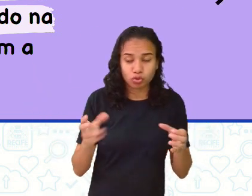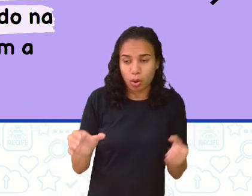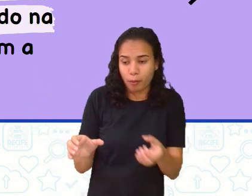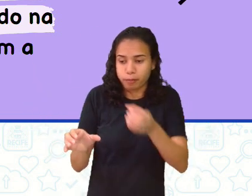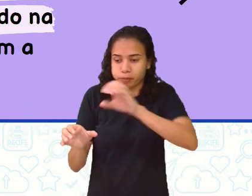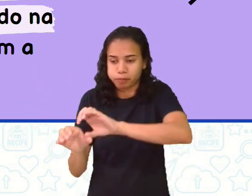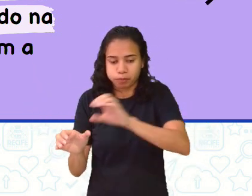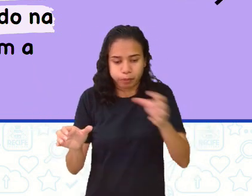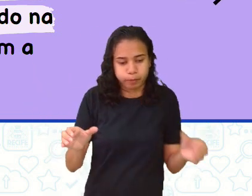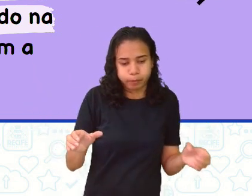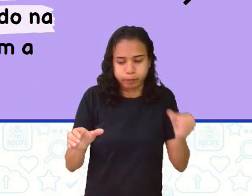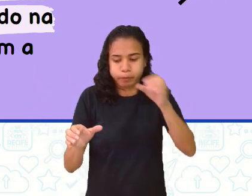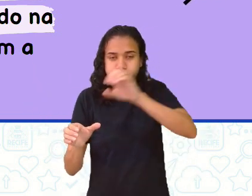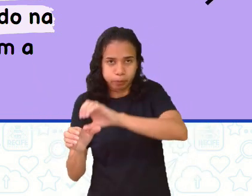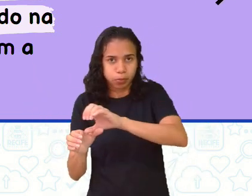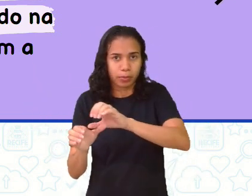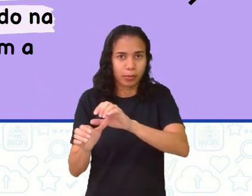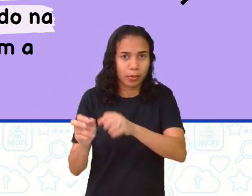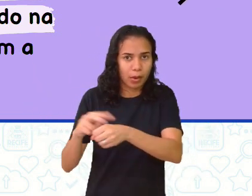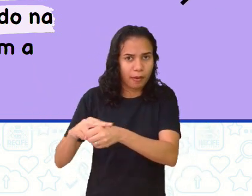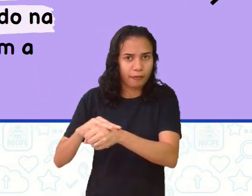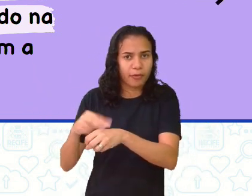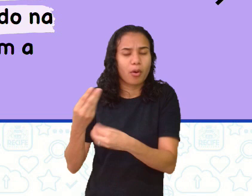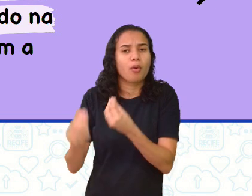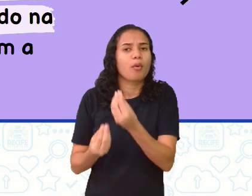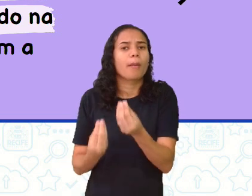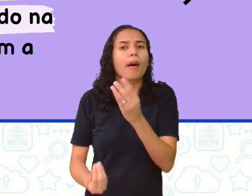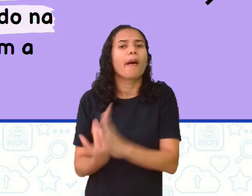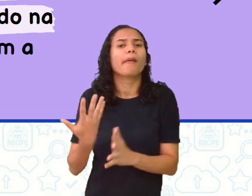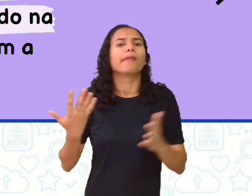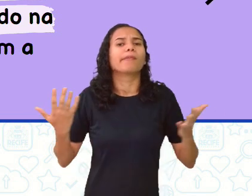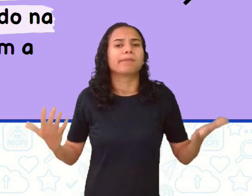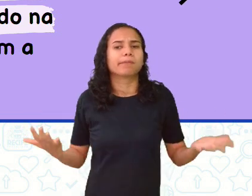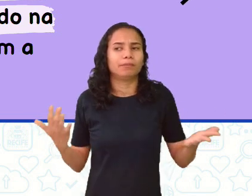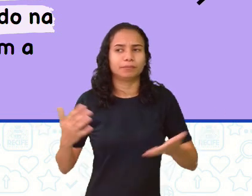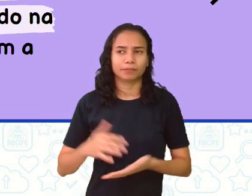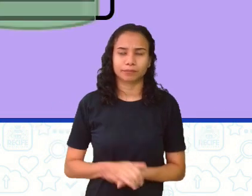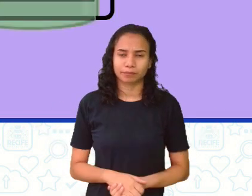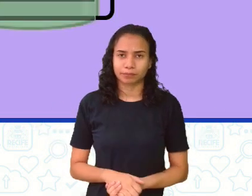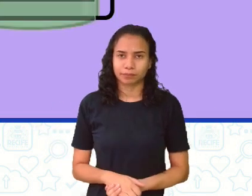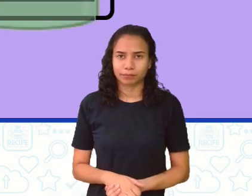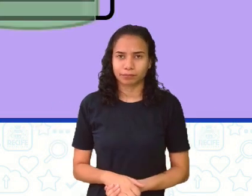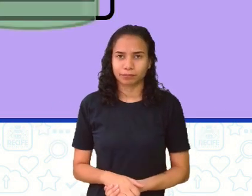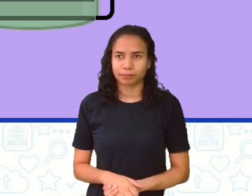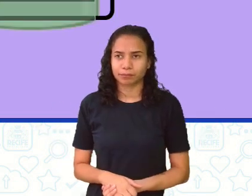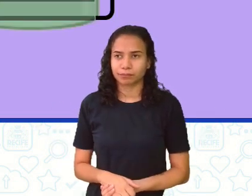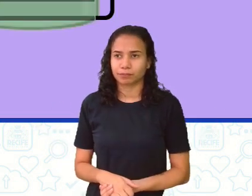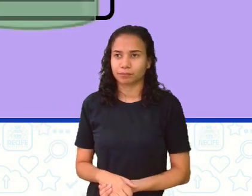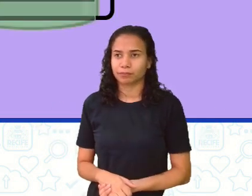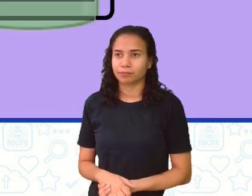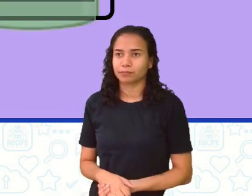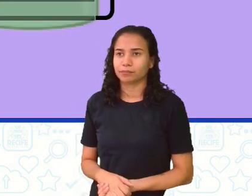tudo na caneca grande. E o que é que acontece? Gente, olha como é simples.